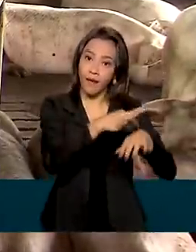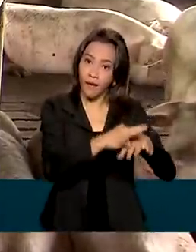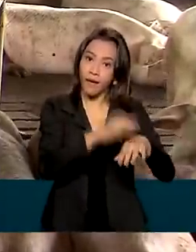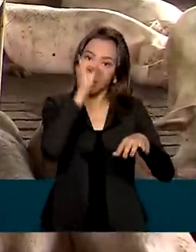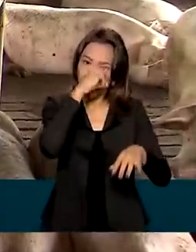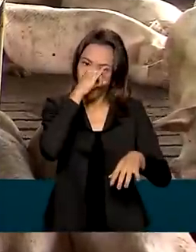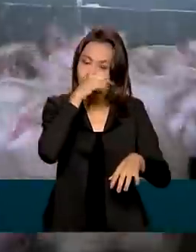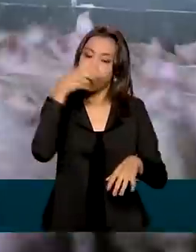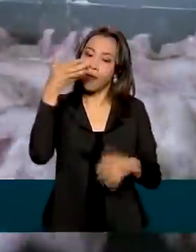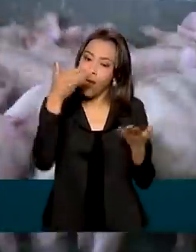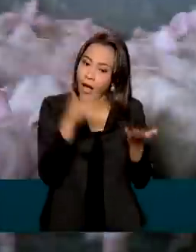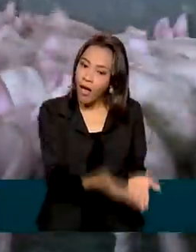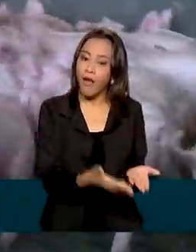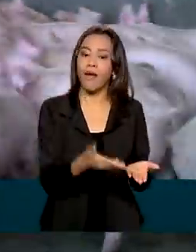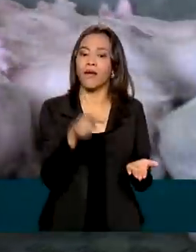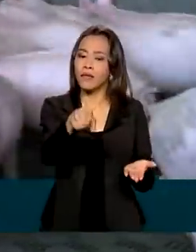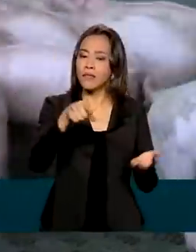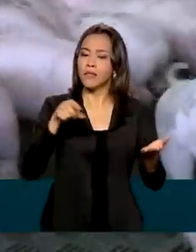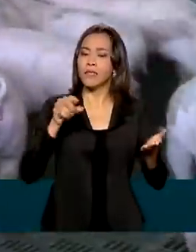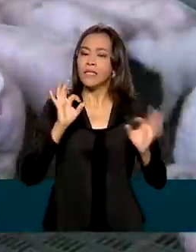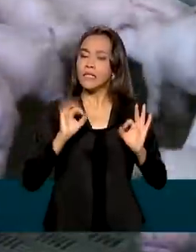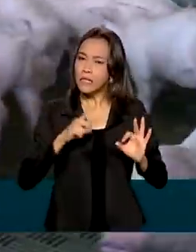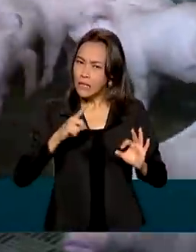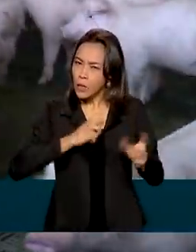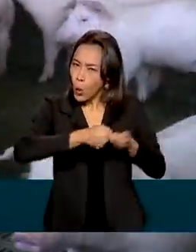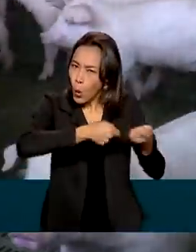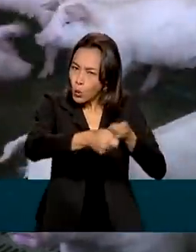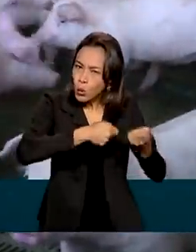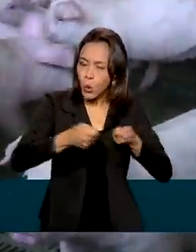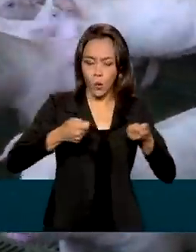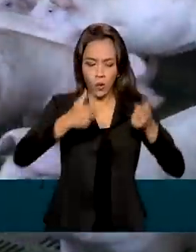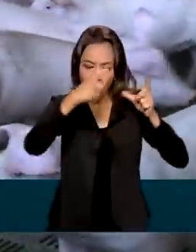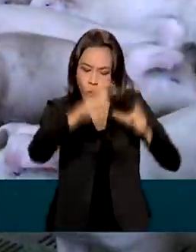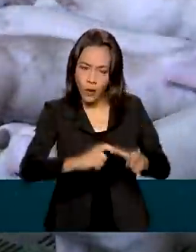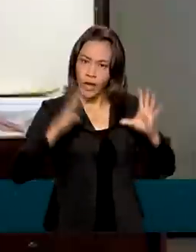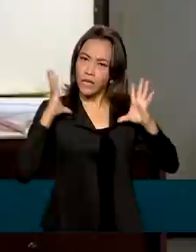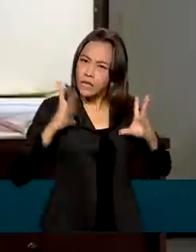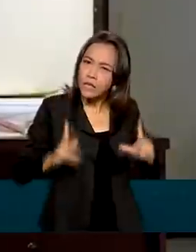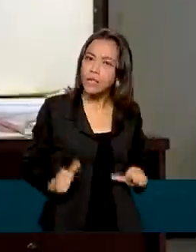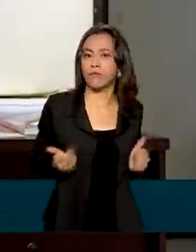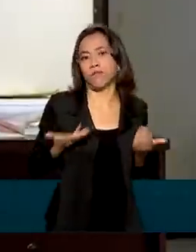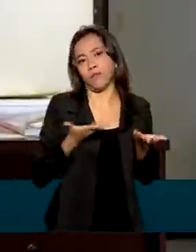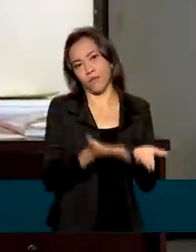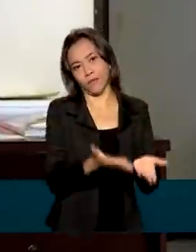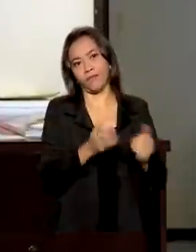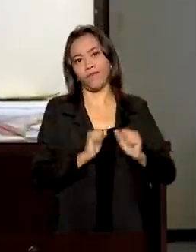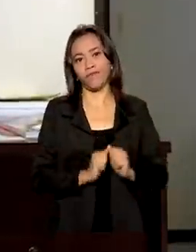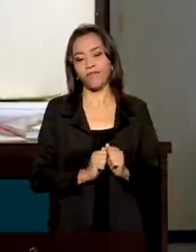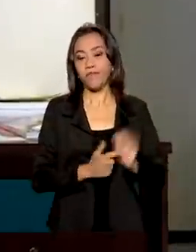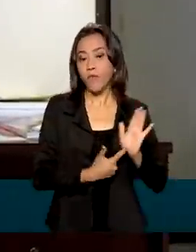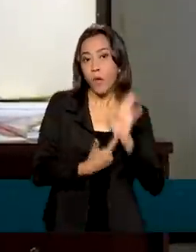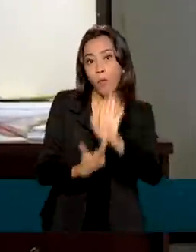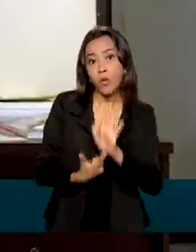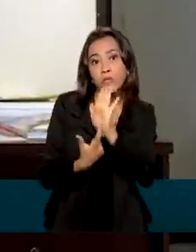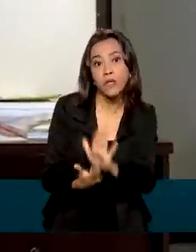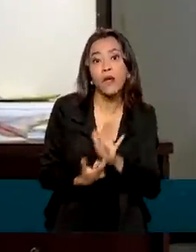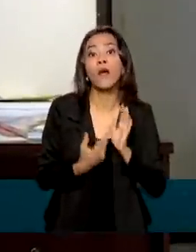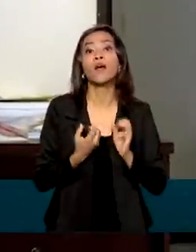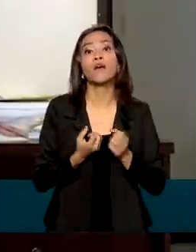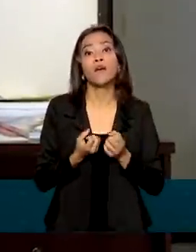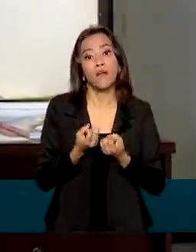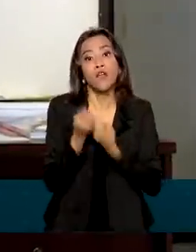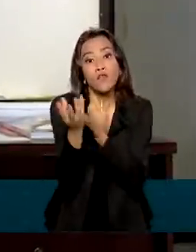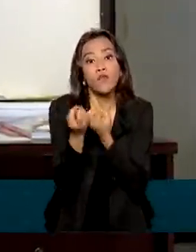produzida atualmente com grande controle higiênico-sanitário. Mostrar e informar a origem